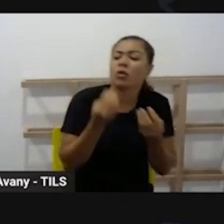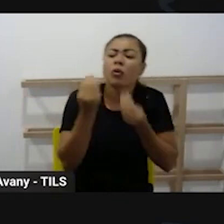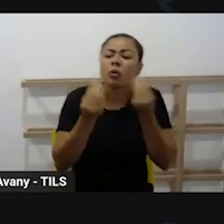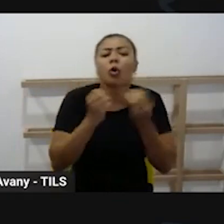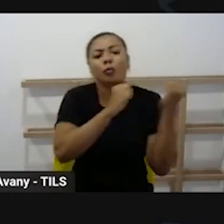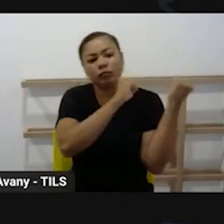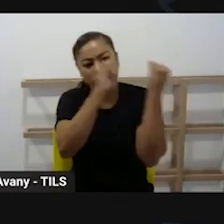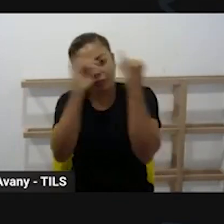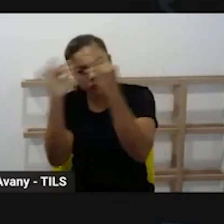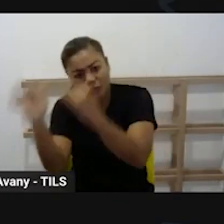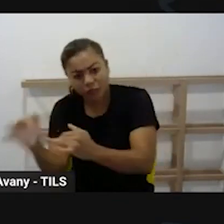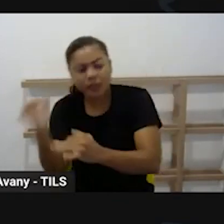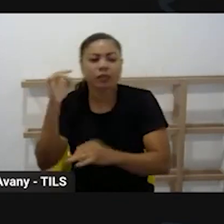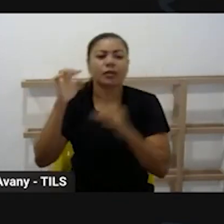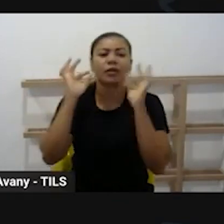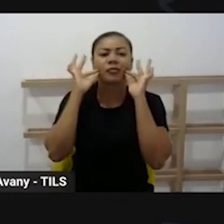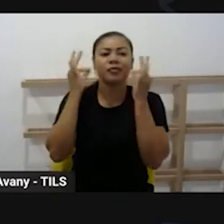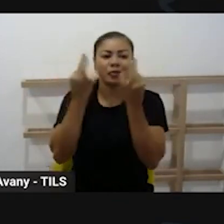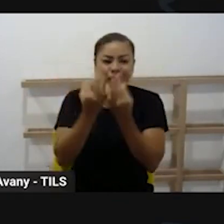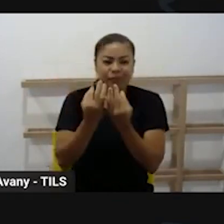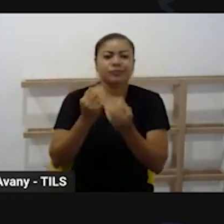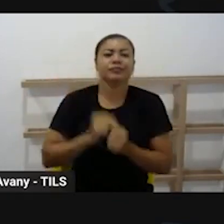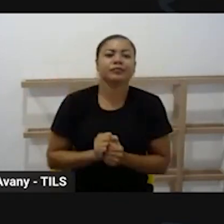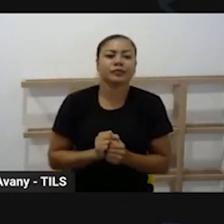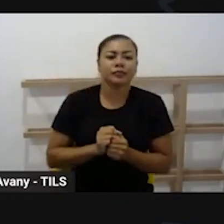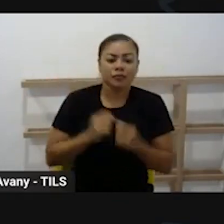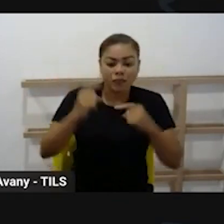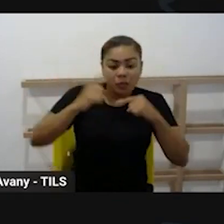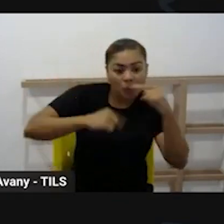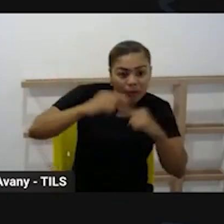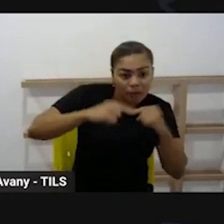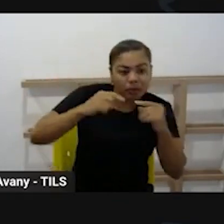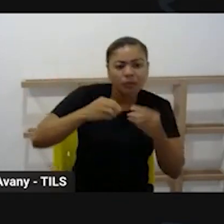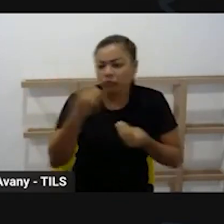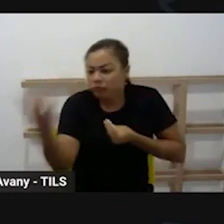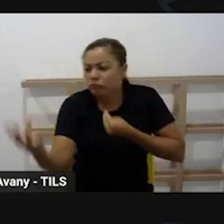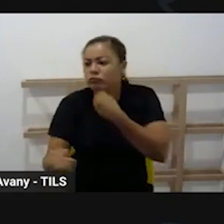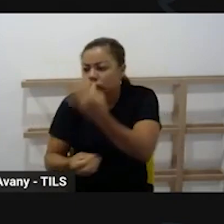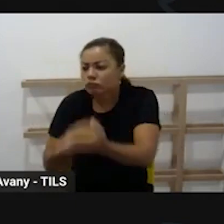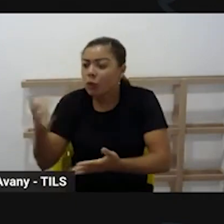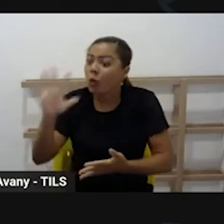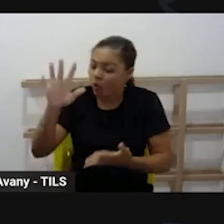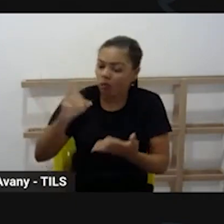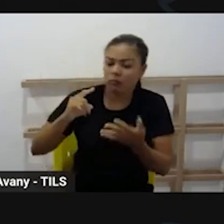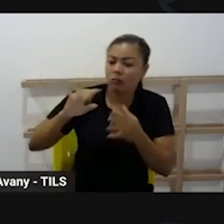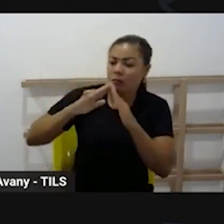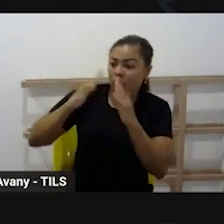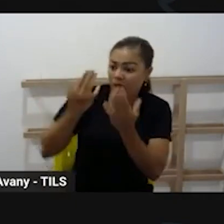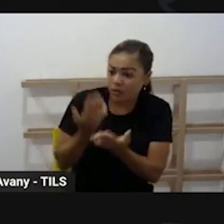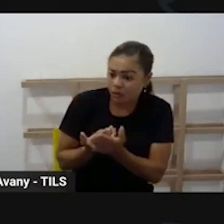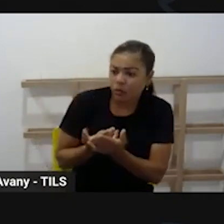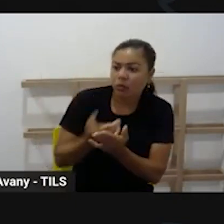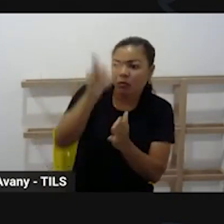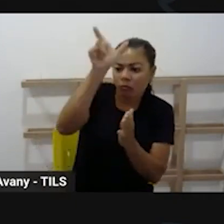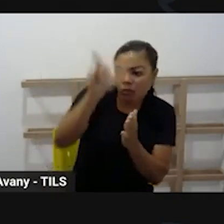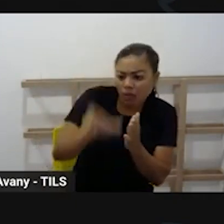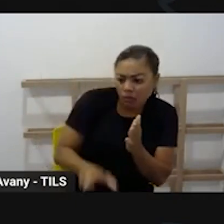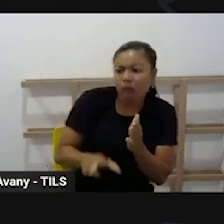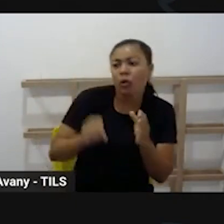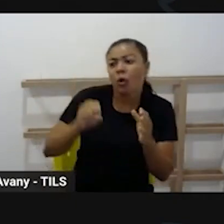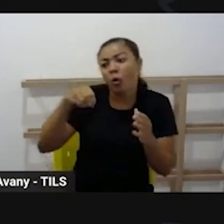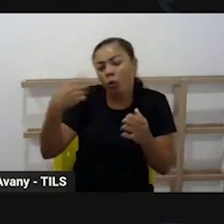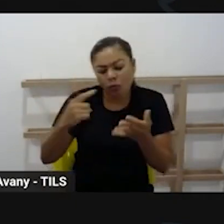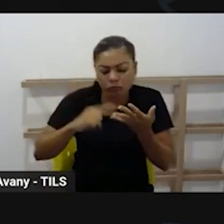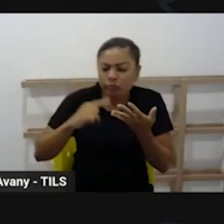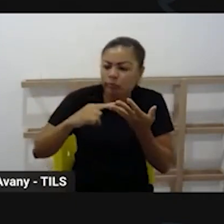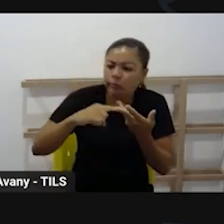escolas estão entregando material, né? Falando as orientações que a escola segue, falando um pouquinho do regimento. Então, isso é